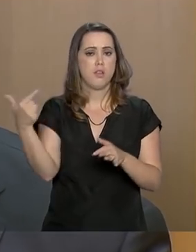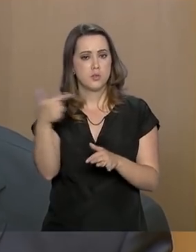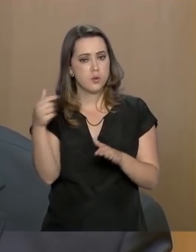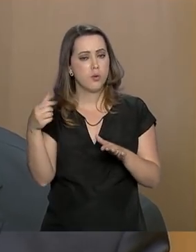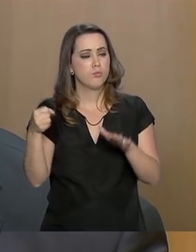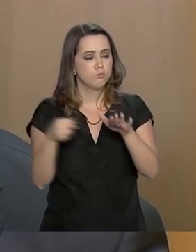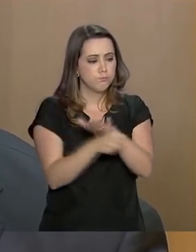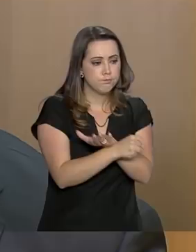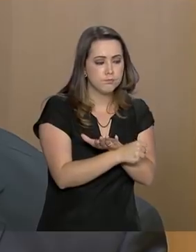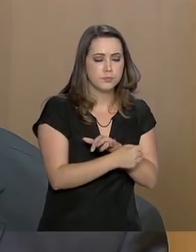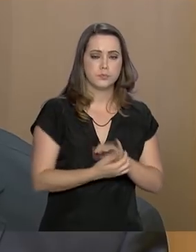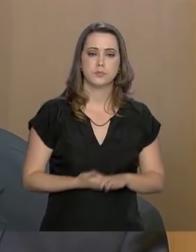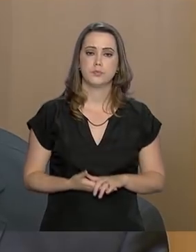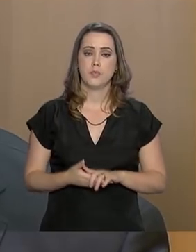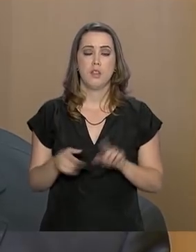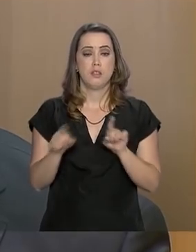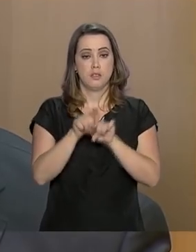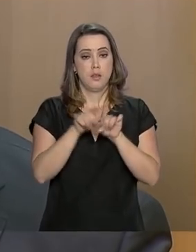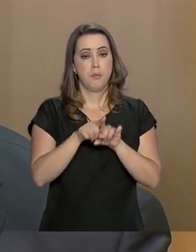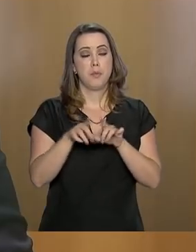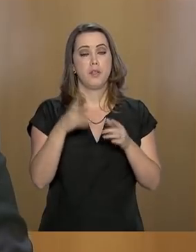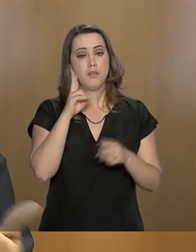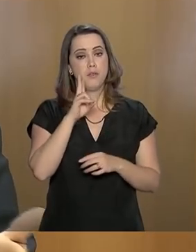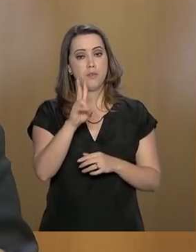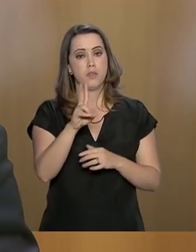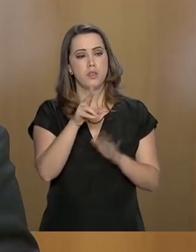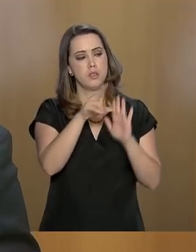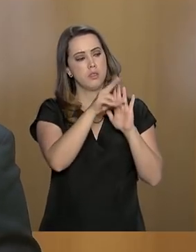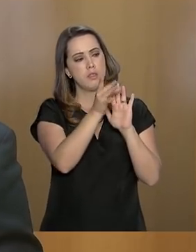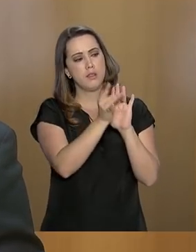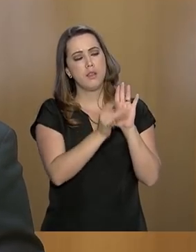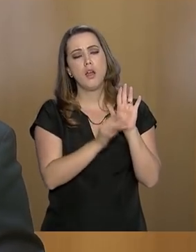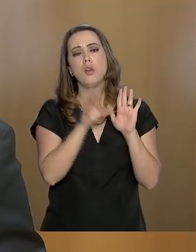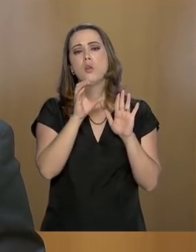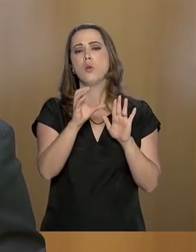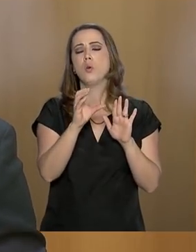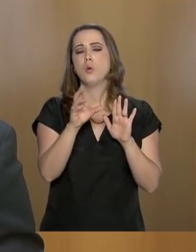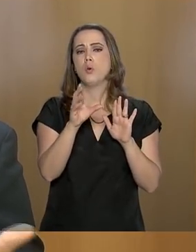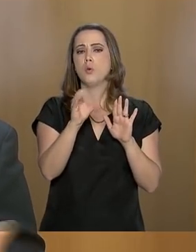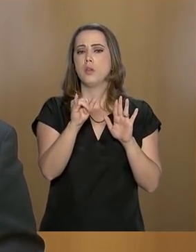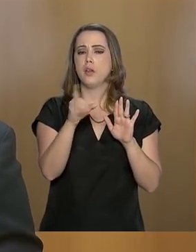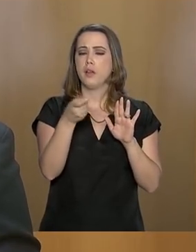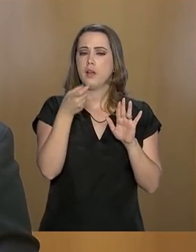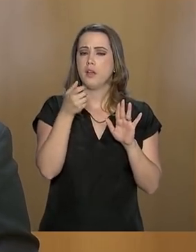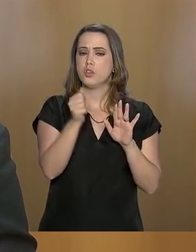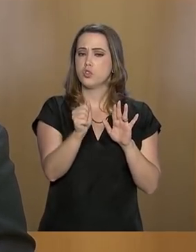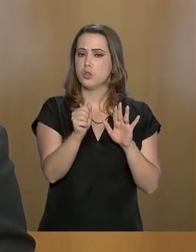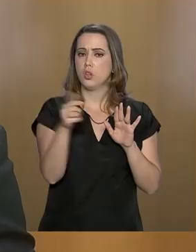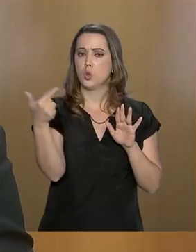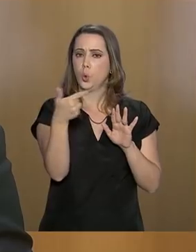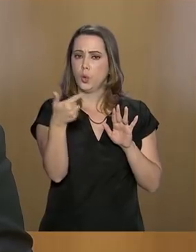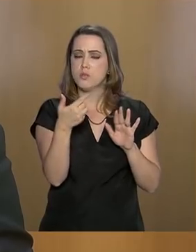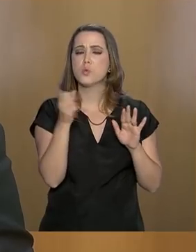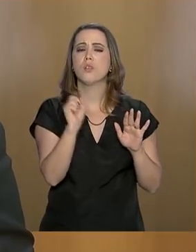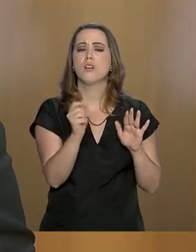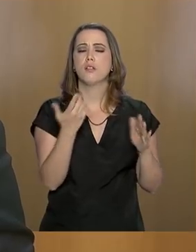projeto também define o crime de Caixa 2. Acho que é uma medida importante para avançar e eliminar, vamos dizer assim,